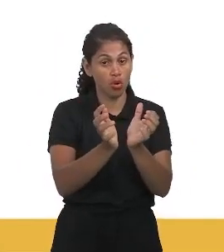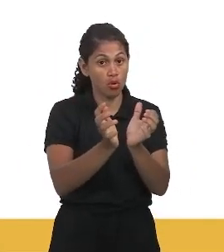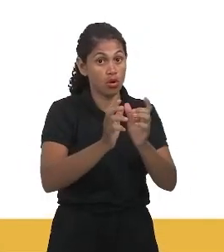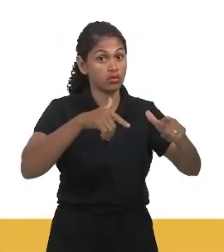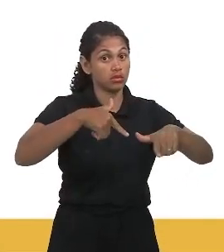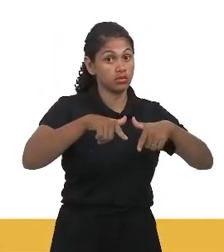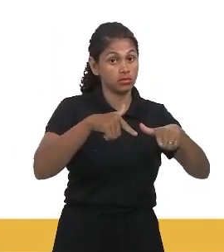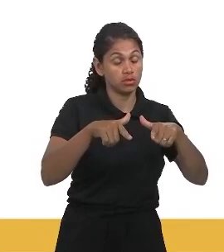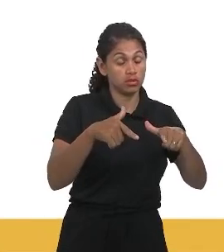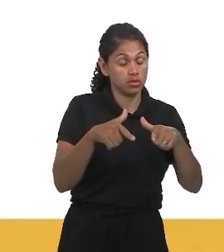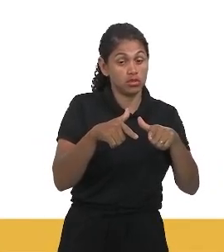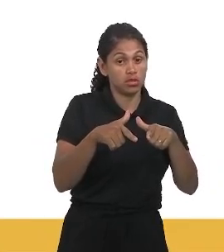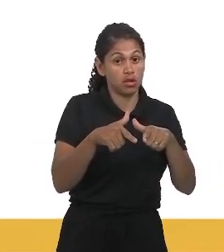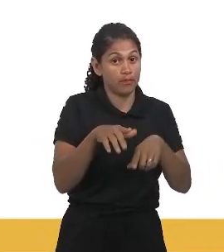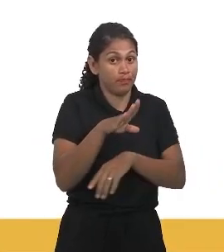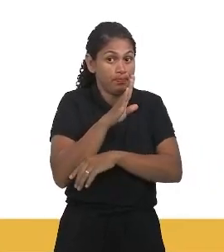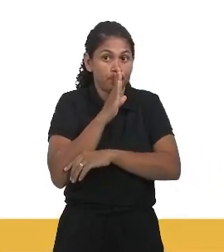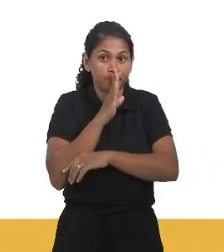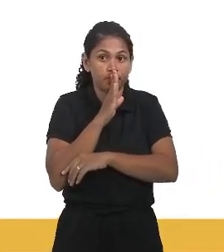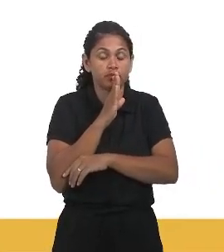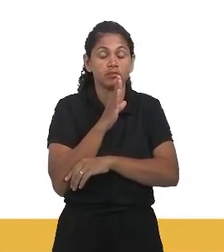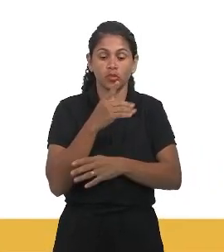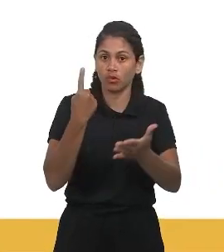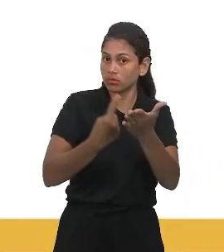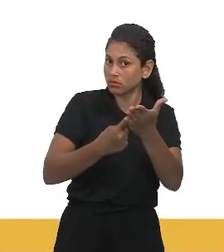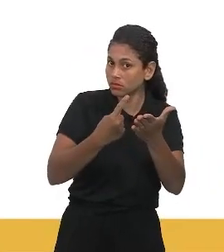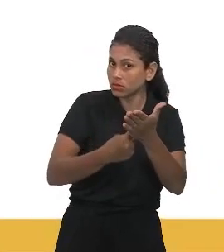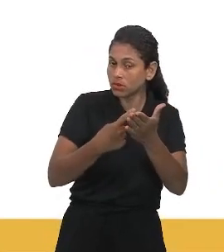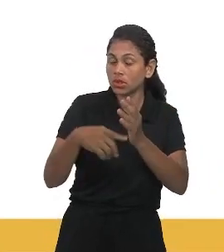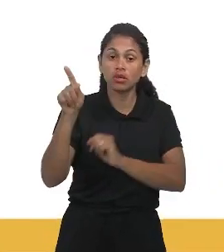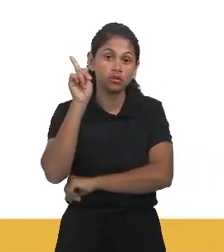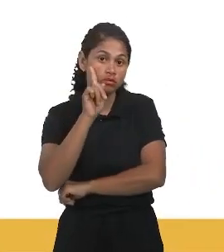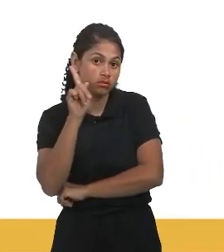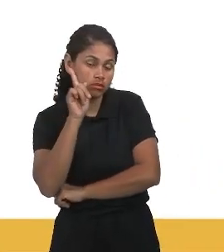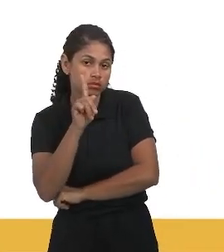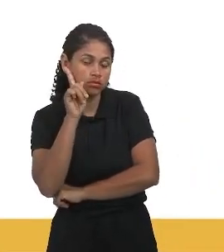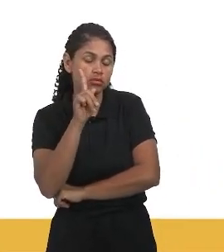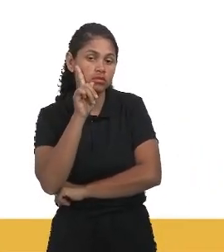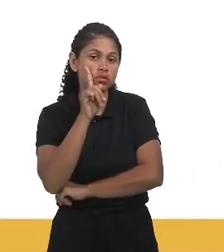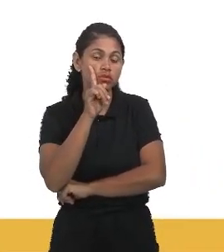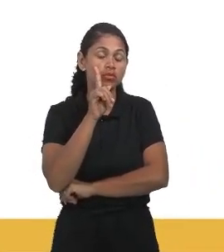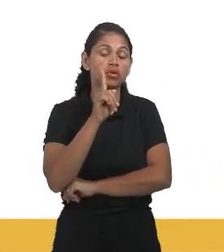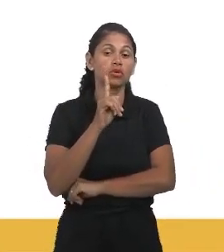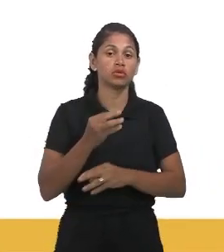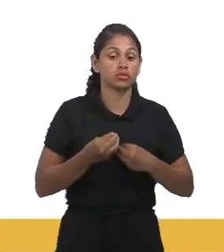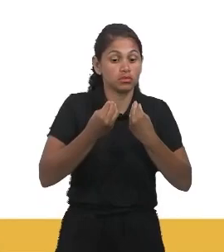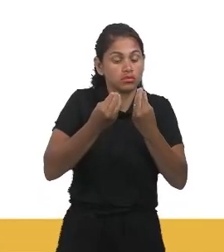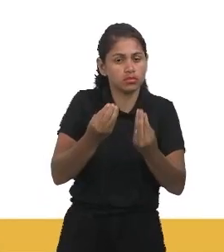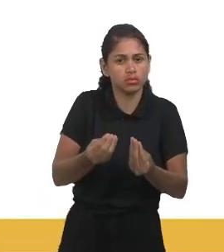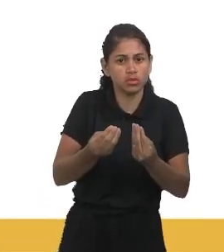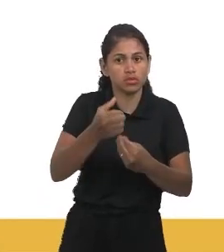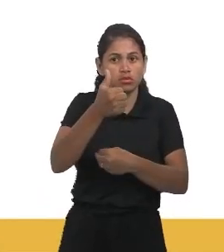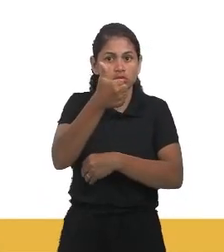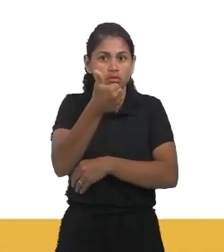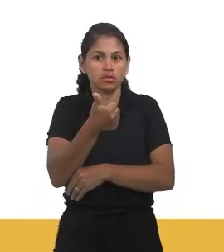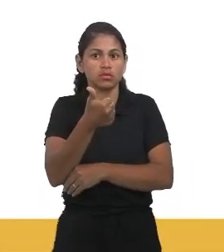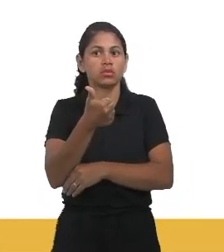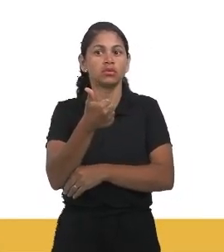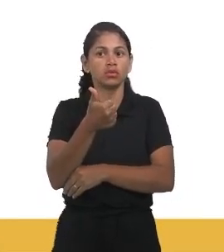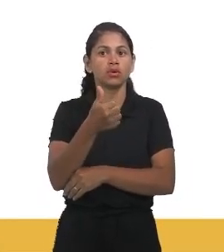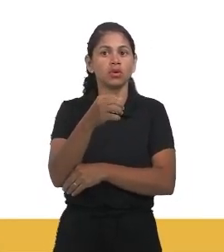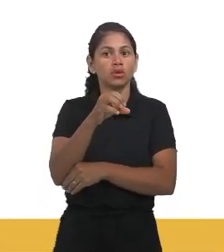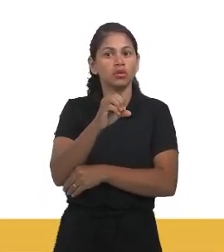ambígua. Por meio de acordos com os Estados Unidos, foram concebidos centros sindicais e cursos de liderança